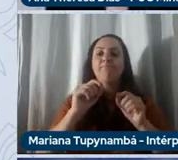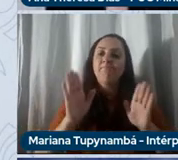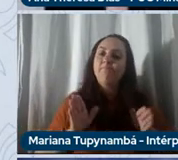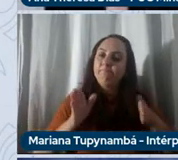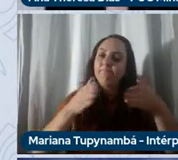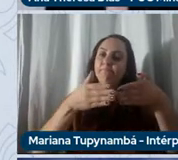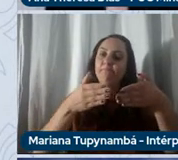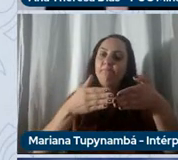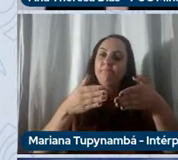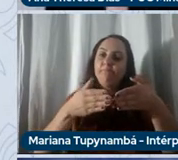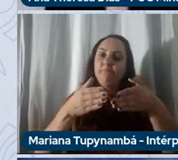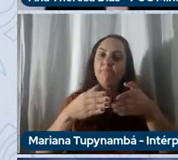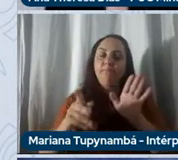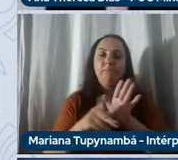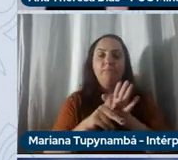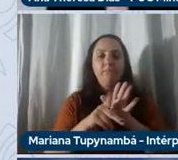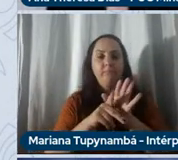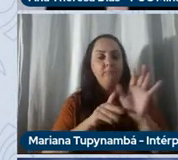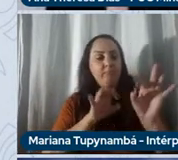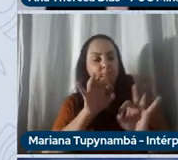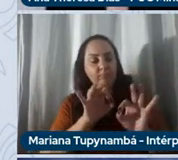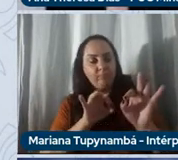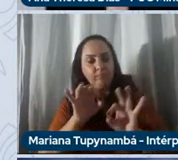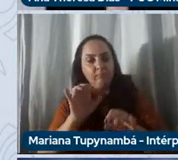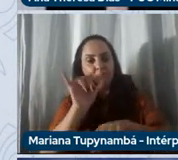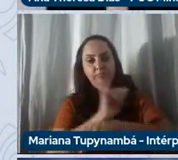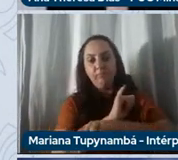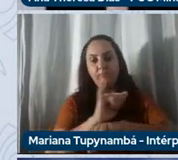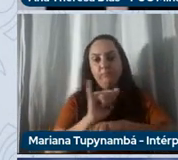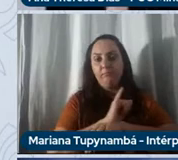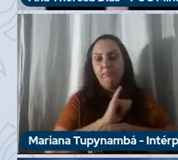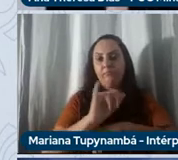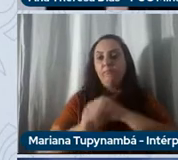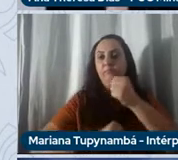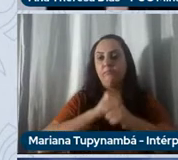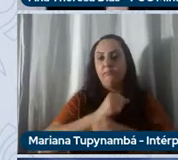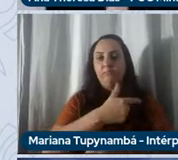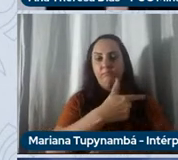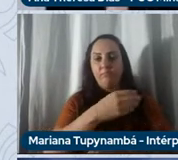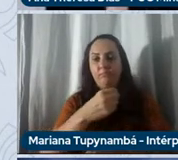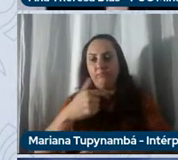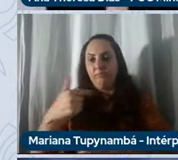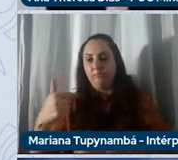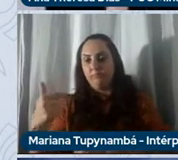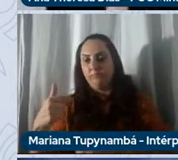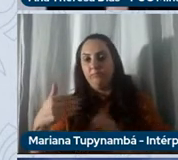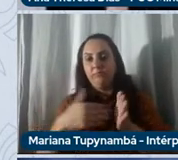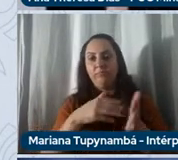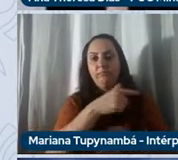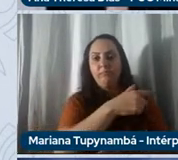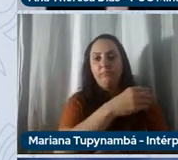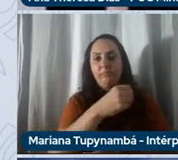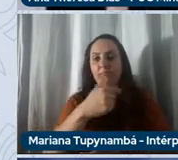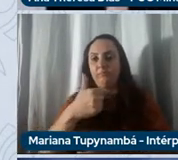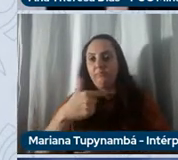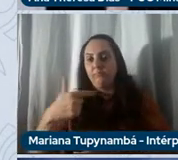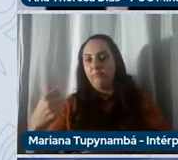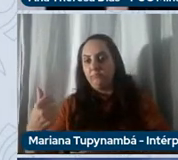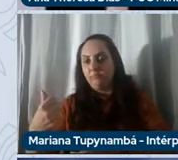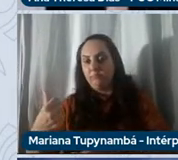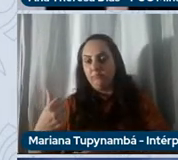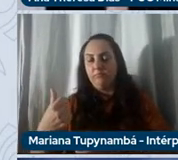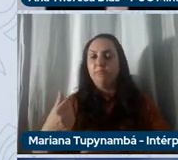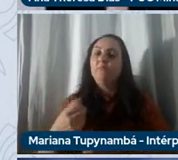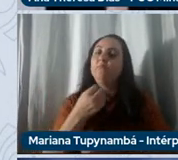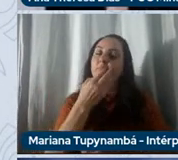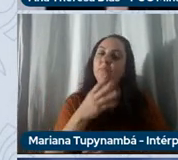do nosso plano estratégico da PUC Minas para o período de 2022 a 2026. Cabe ressaltar que um de